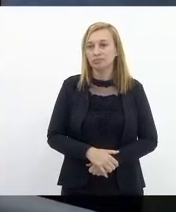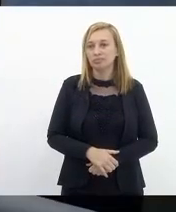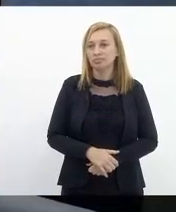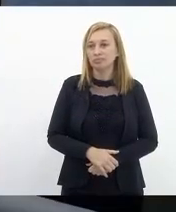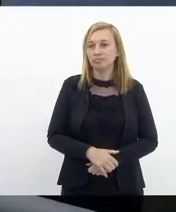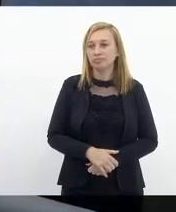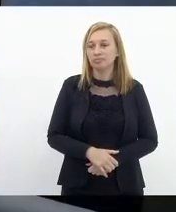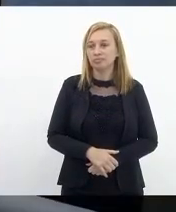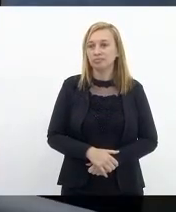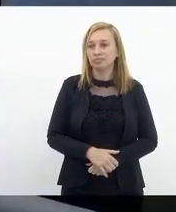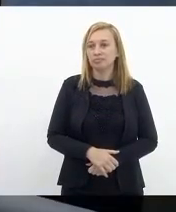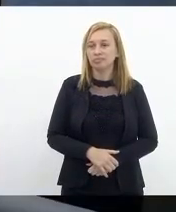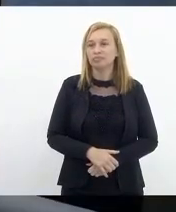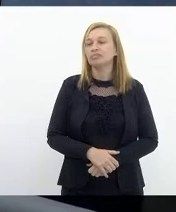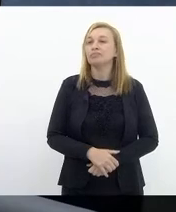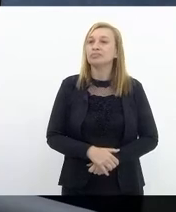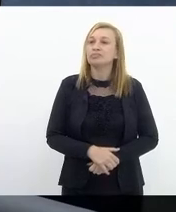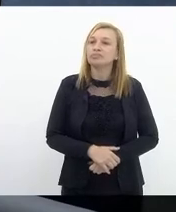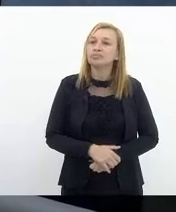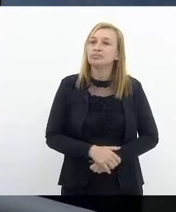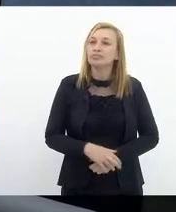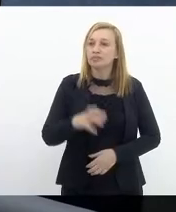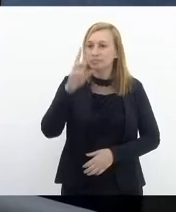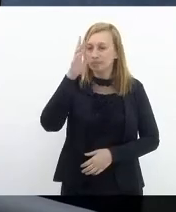Muito obrigada, senhor presidente,